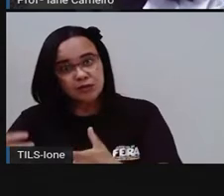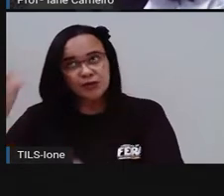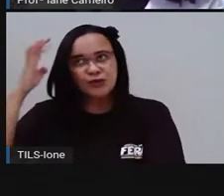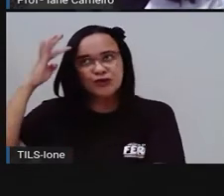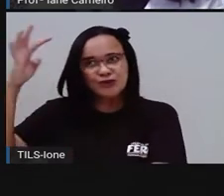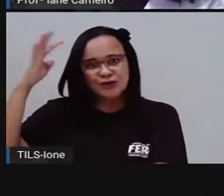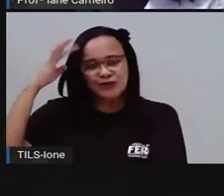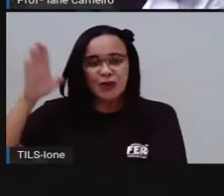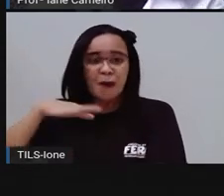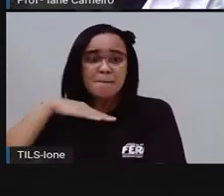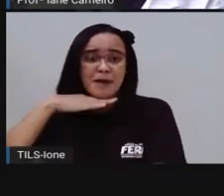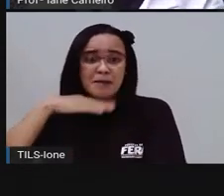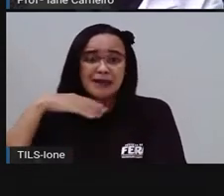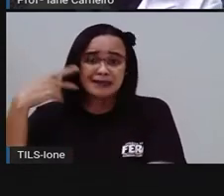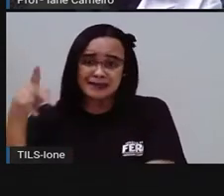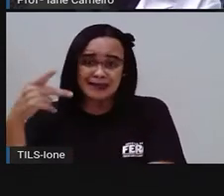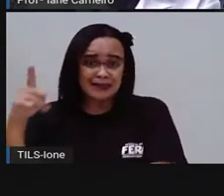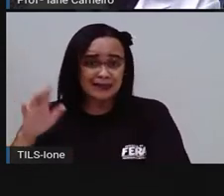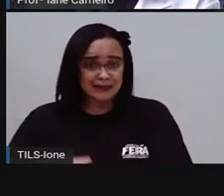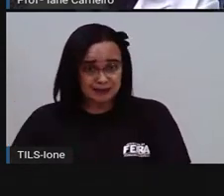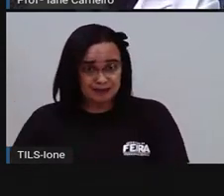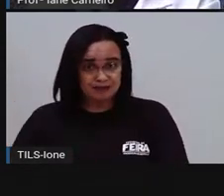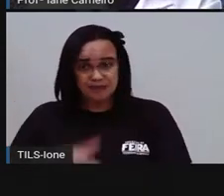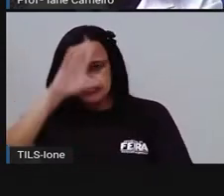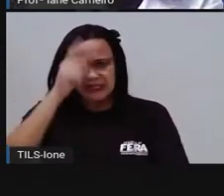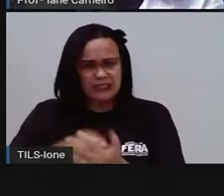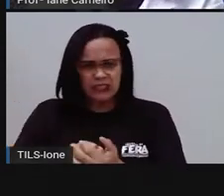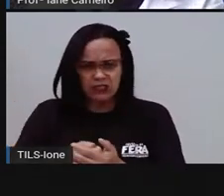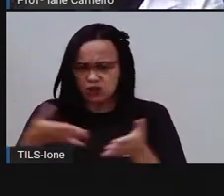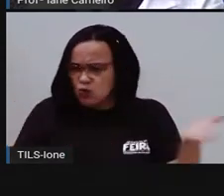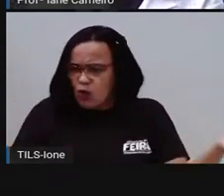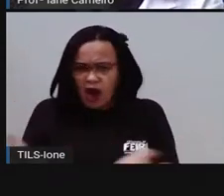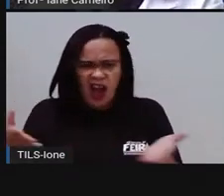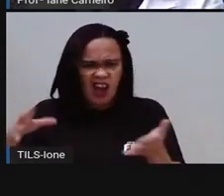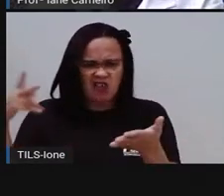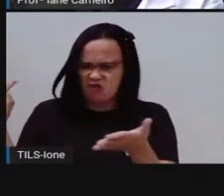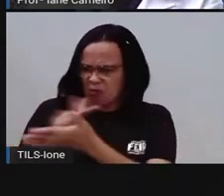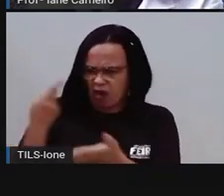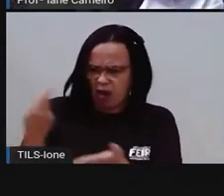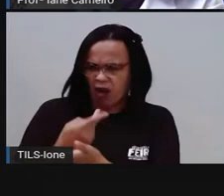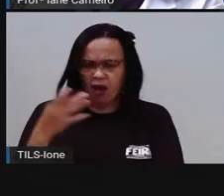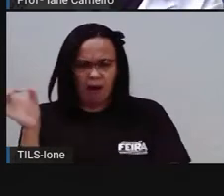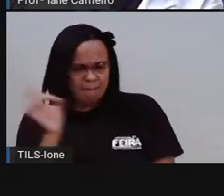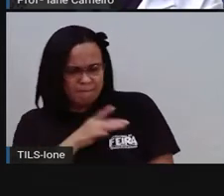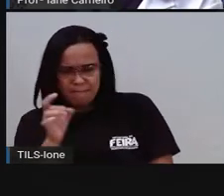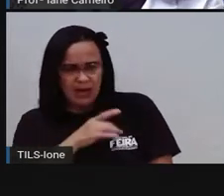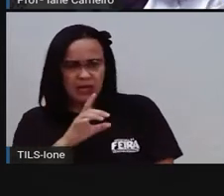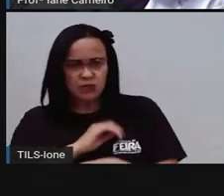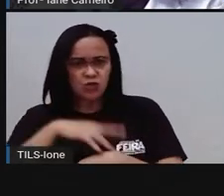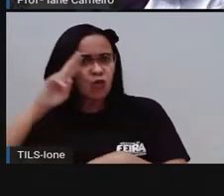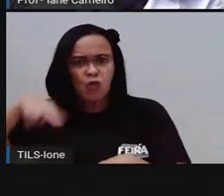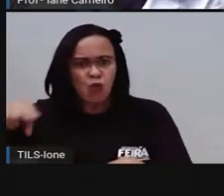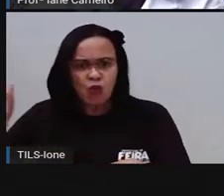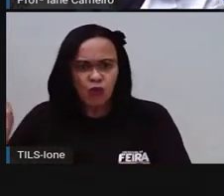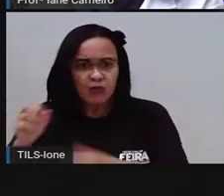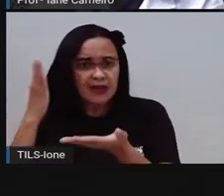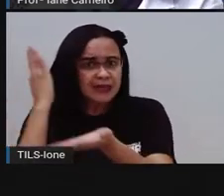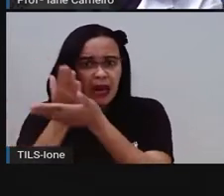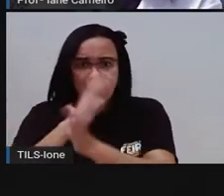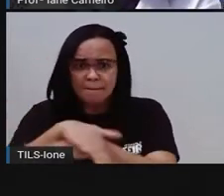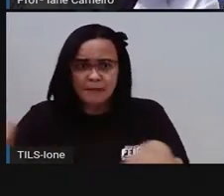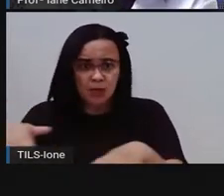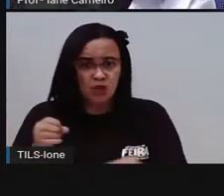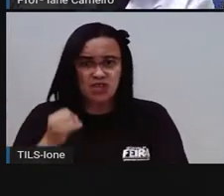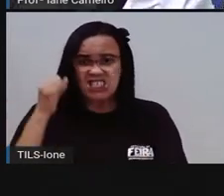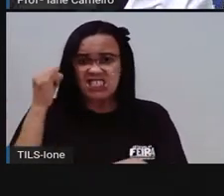A partir de agora, não vou mais ter medo de errar. E se isso acontecer e algum colega implicar, prometo